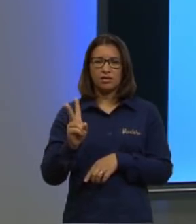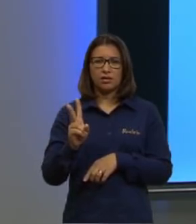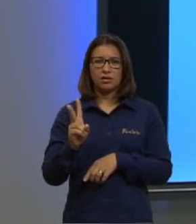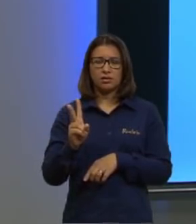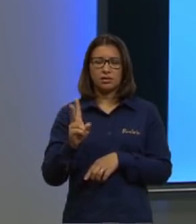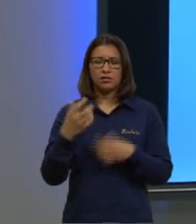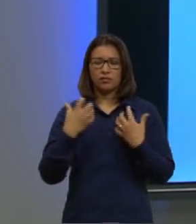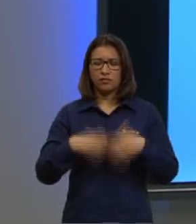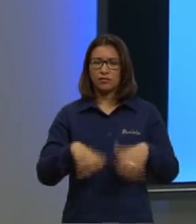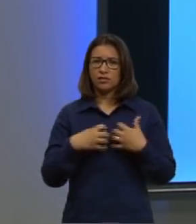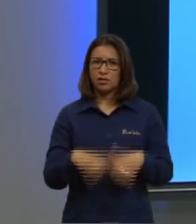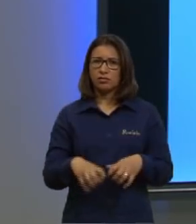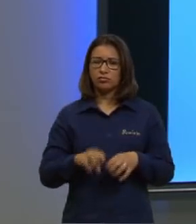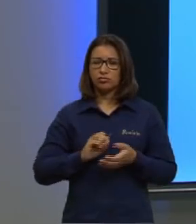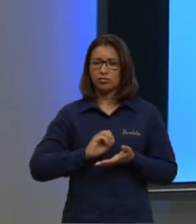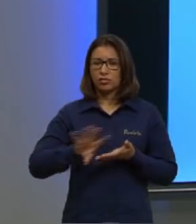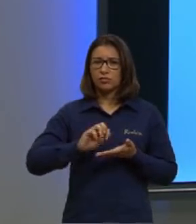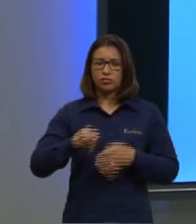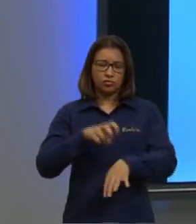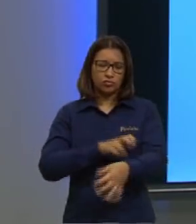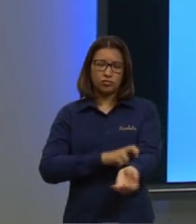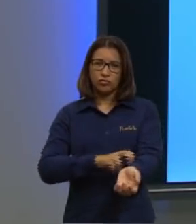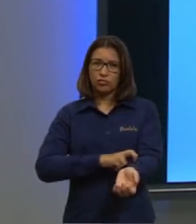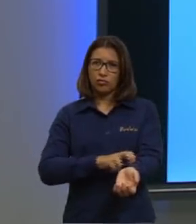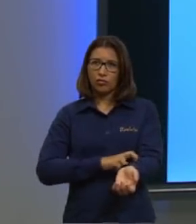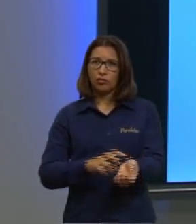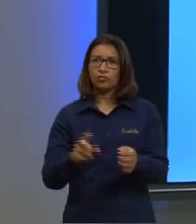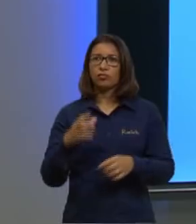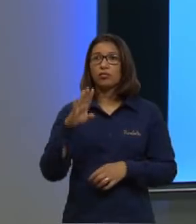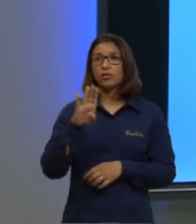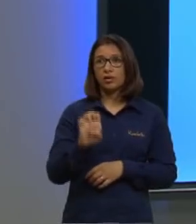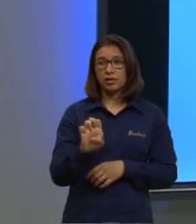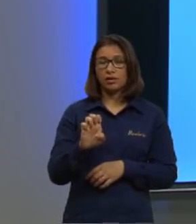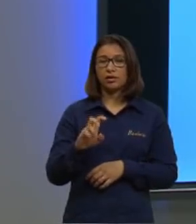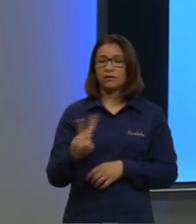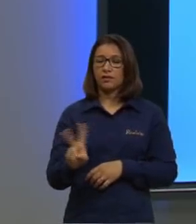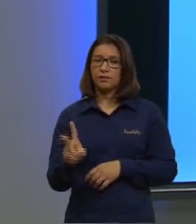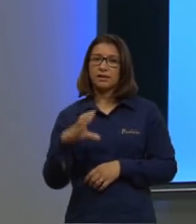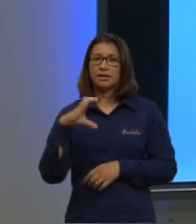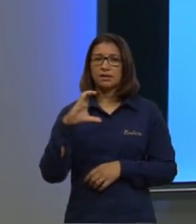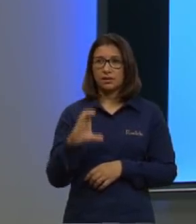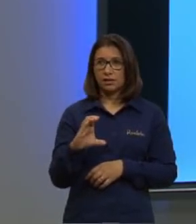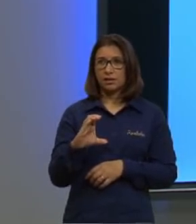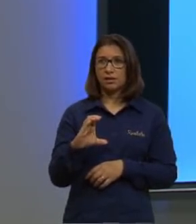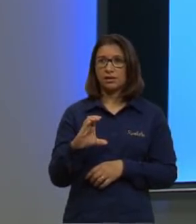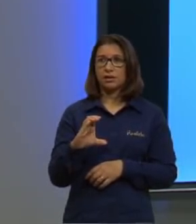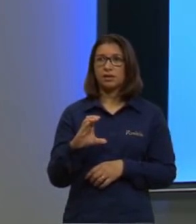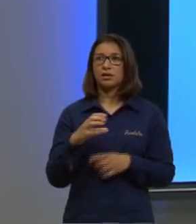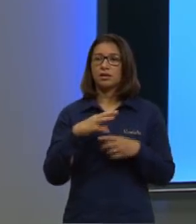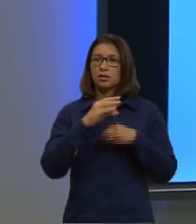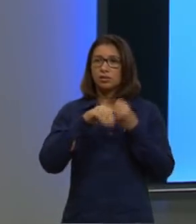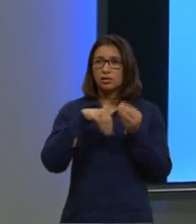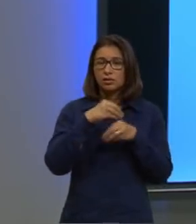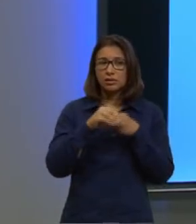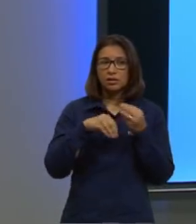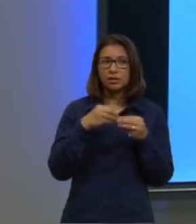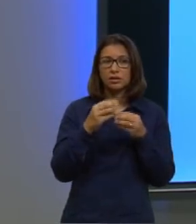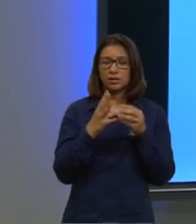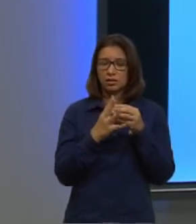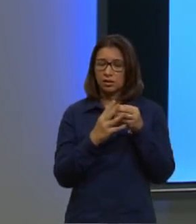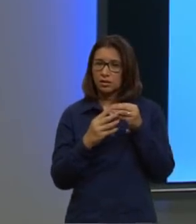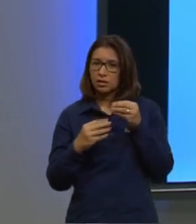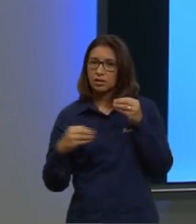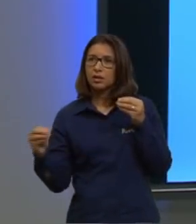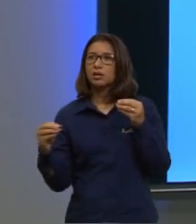nervosos E vitamina C substância antioxidante que diminui a